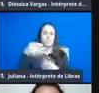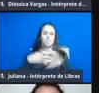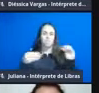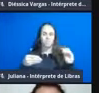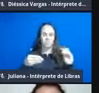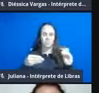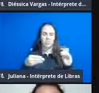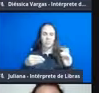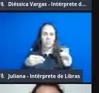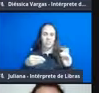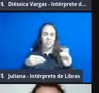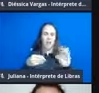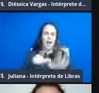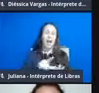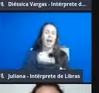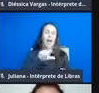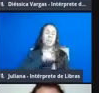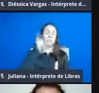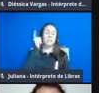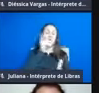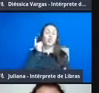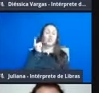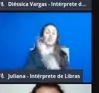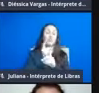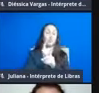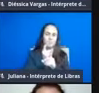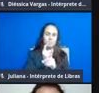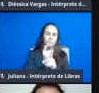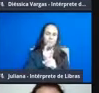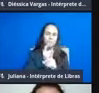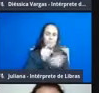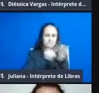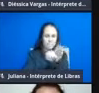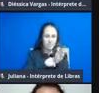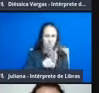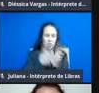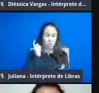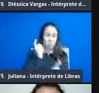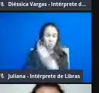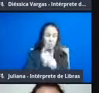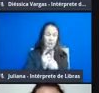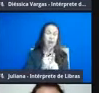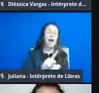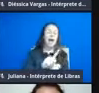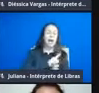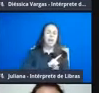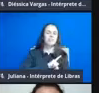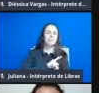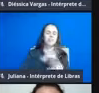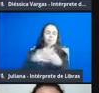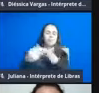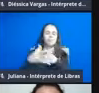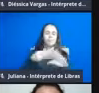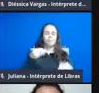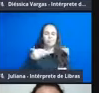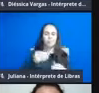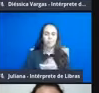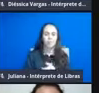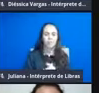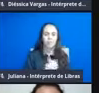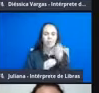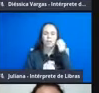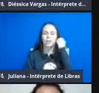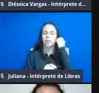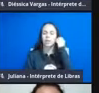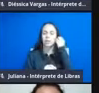cientistas, infelizmente, tá, então, só para vocês terem uma ideia, os cientistas estimam que na, por exemplo, na